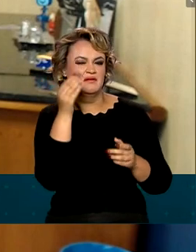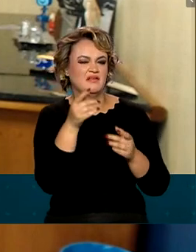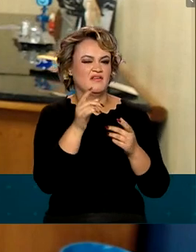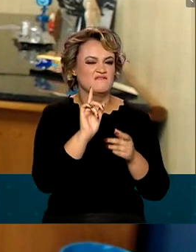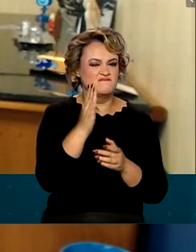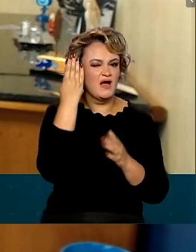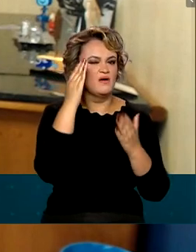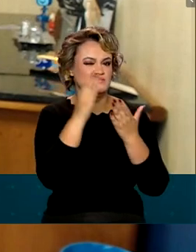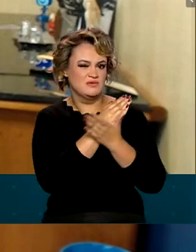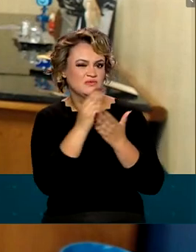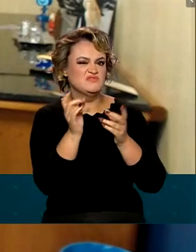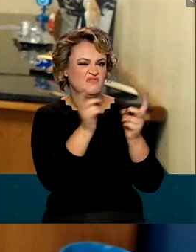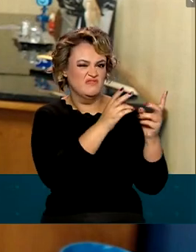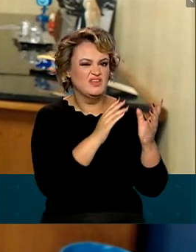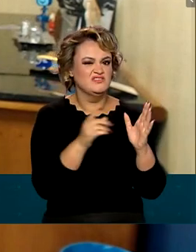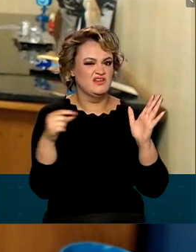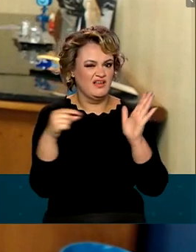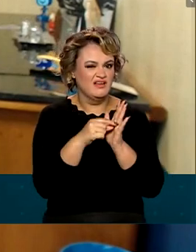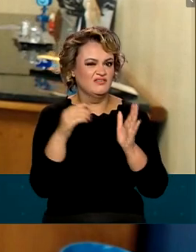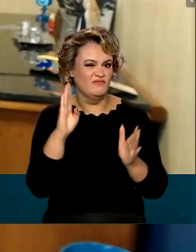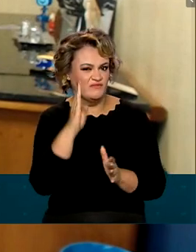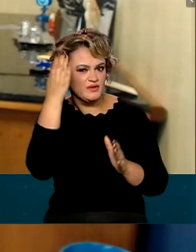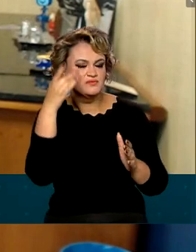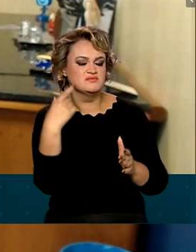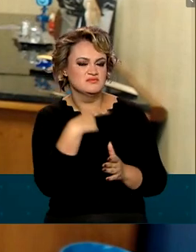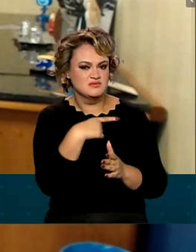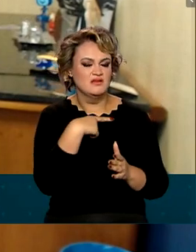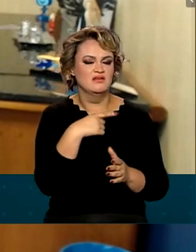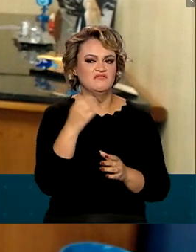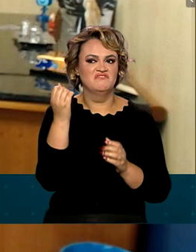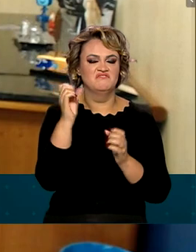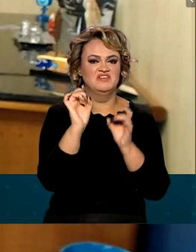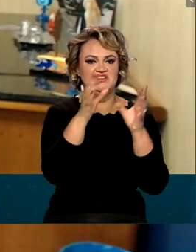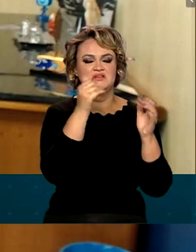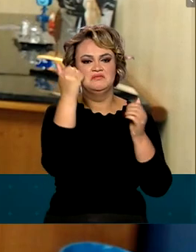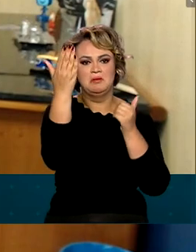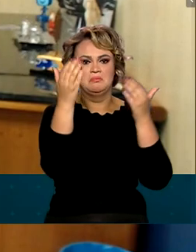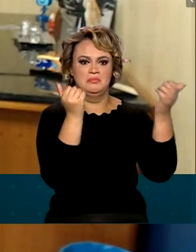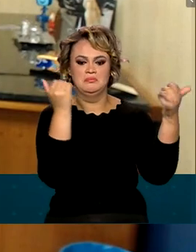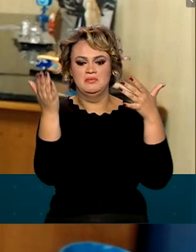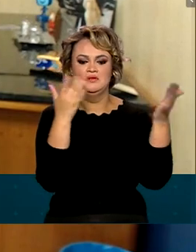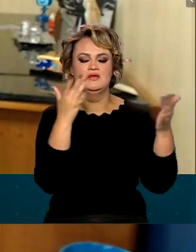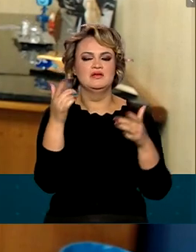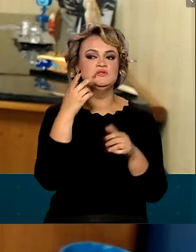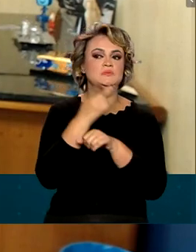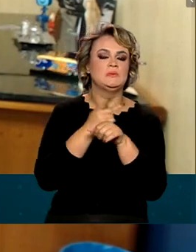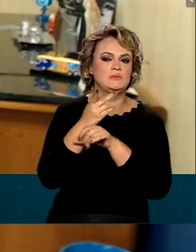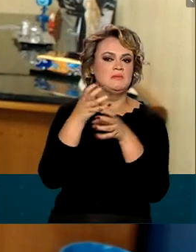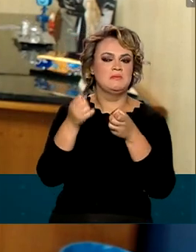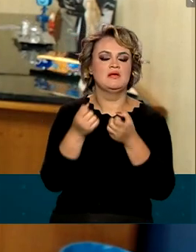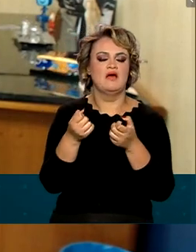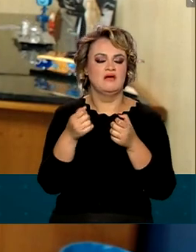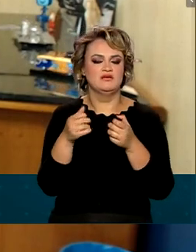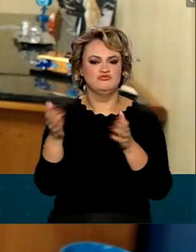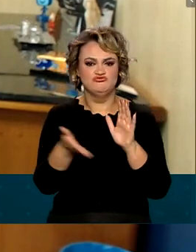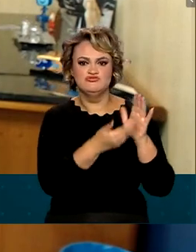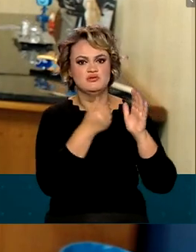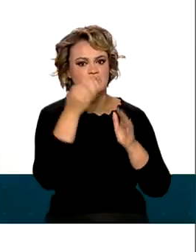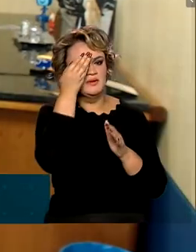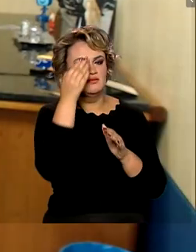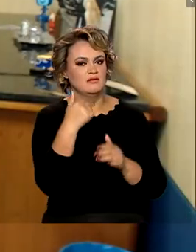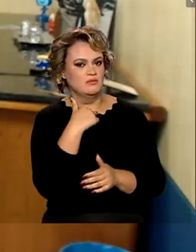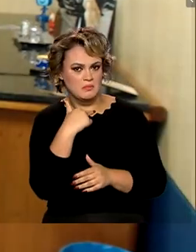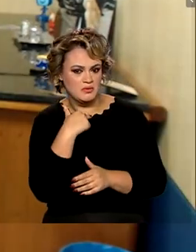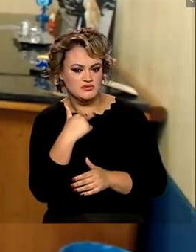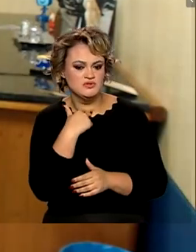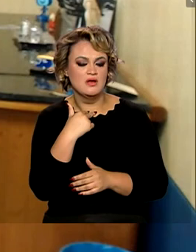Nós sabemos que tem sim carregadores e cabos no mercado paralelo, a gente sempre tenta fazer busca e apreensões do combate à piataria.